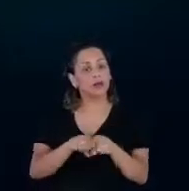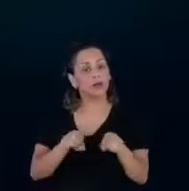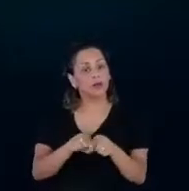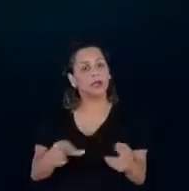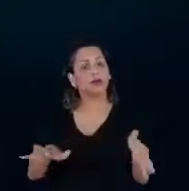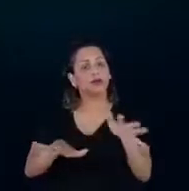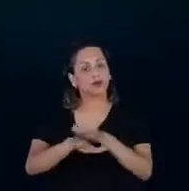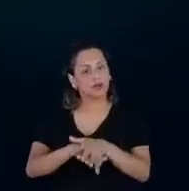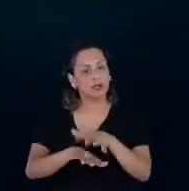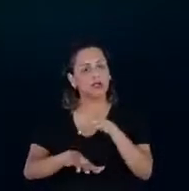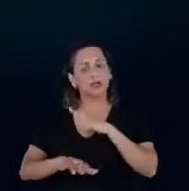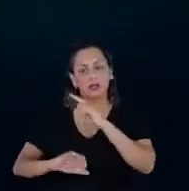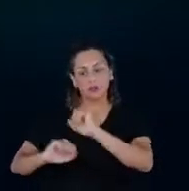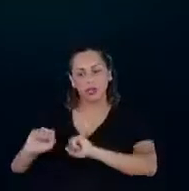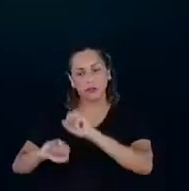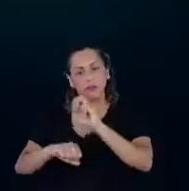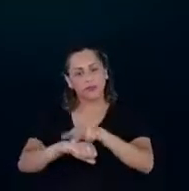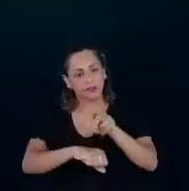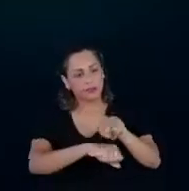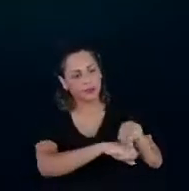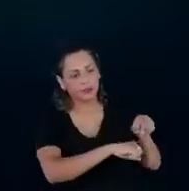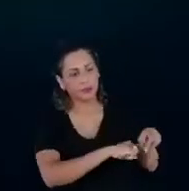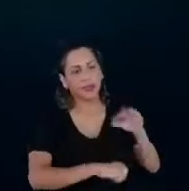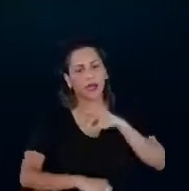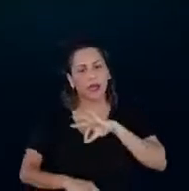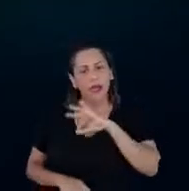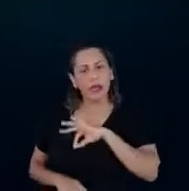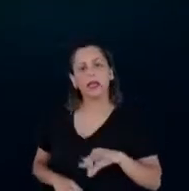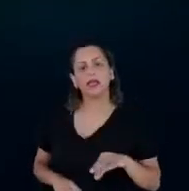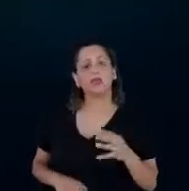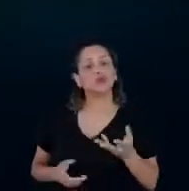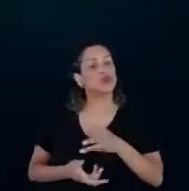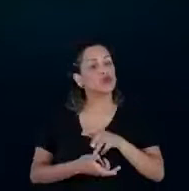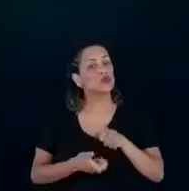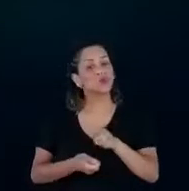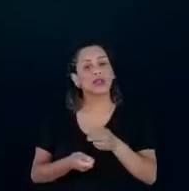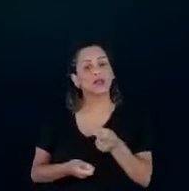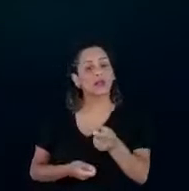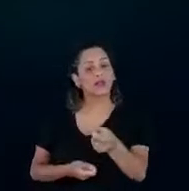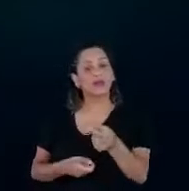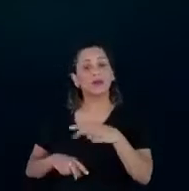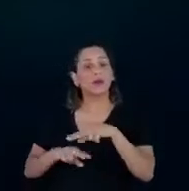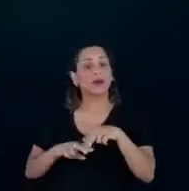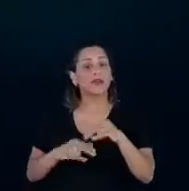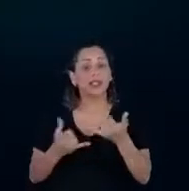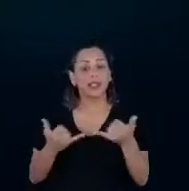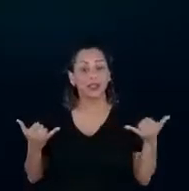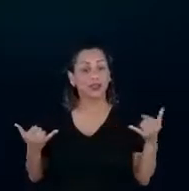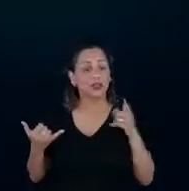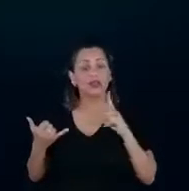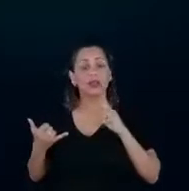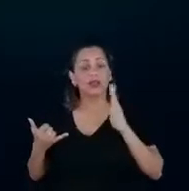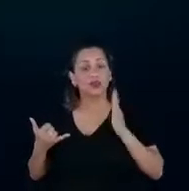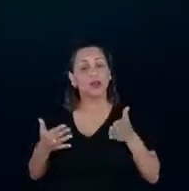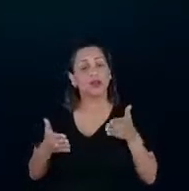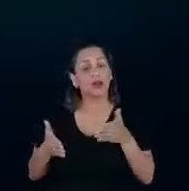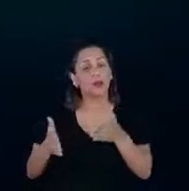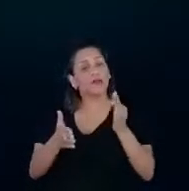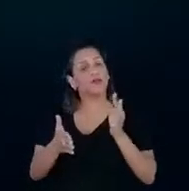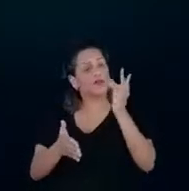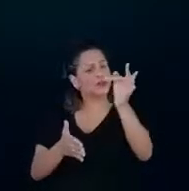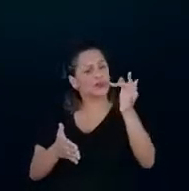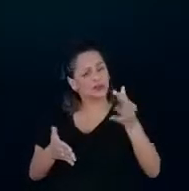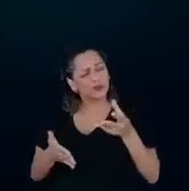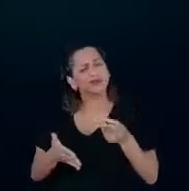renda para a sociedade de forma sustentada, dado que a eficiência energética, ela tem um caminho ainda, o futuro ainda muito grande pela